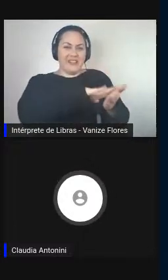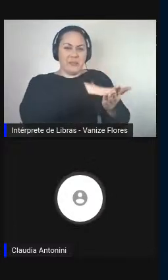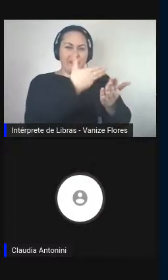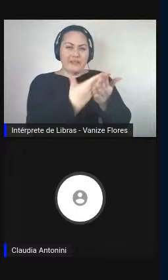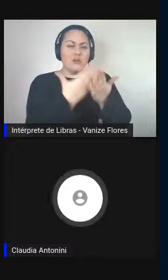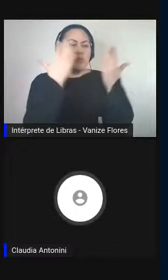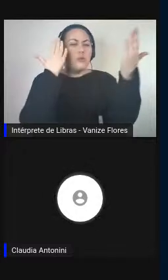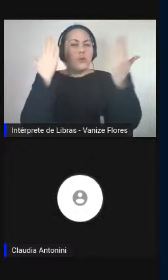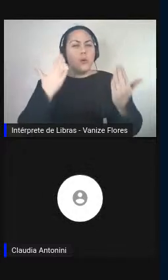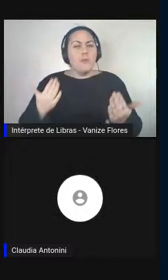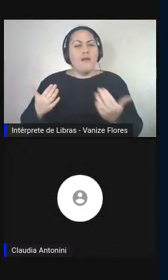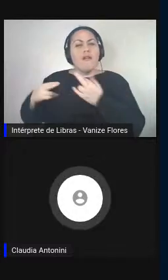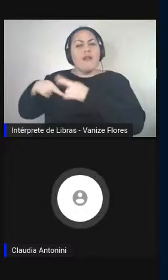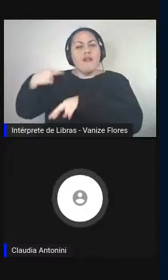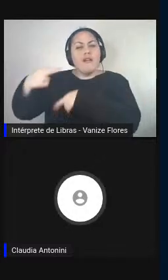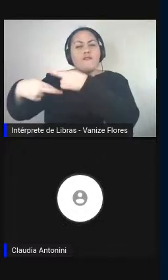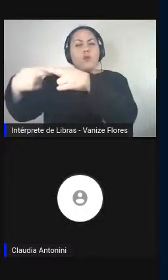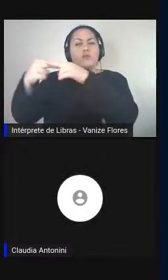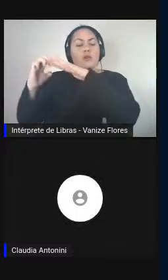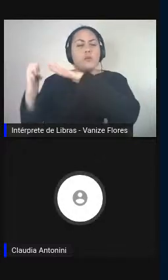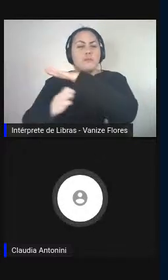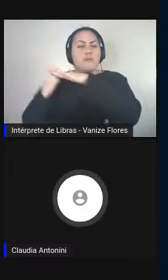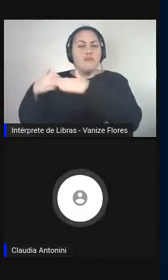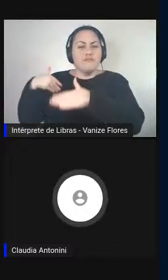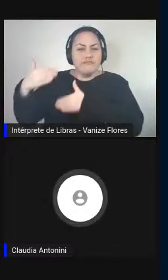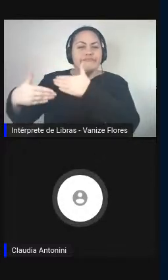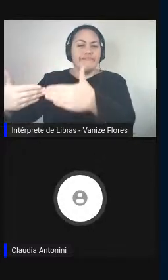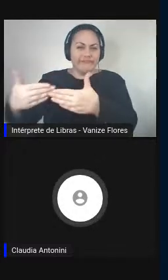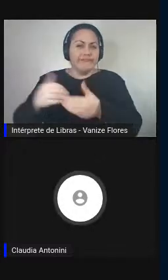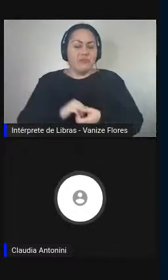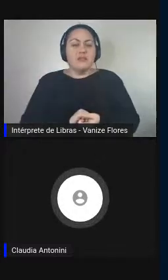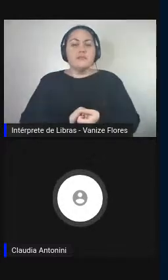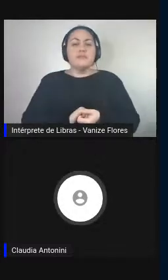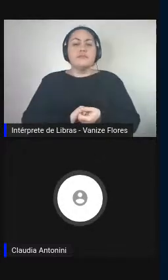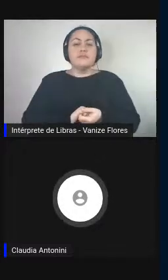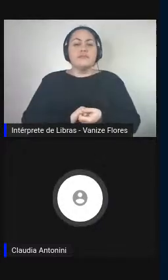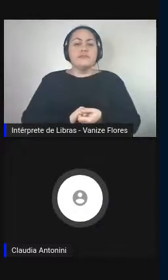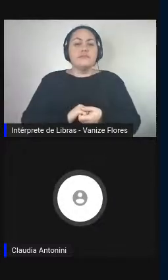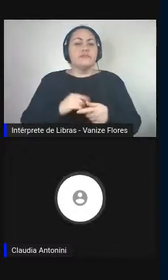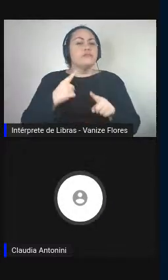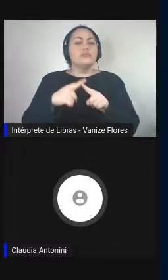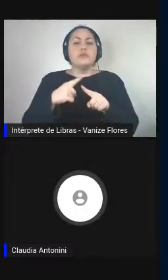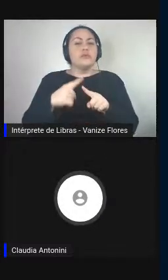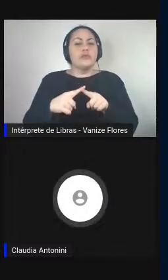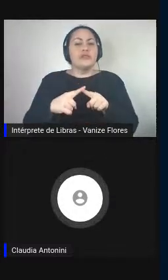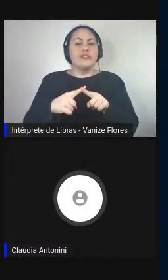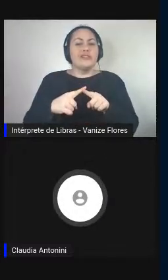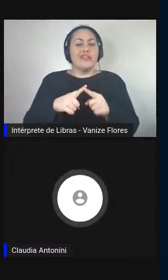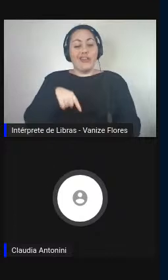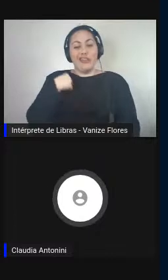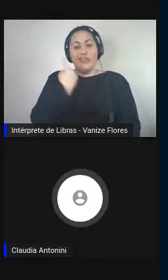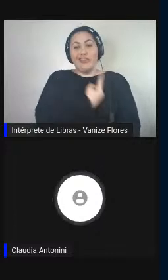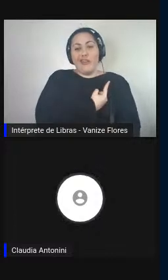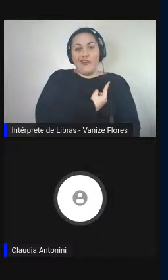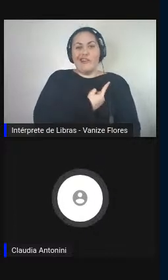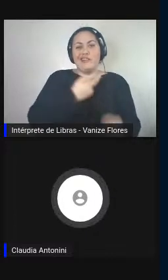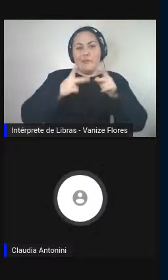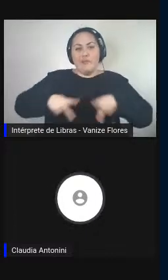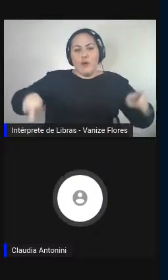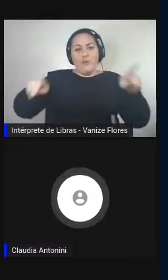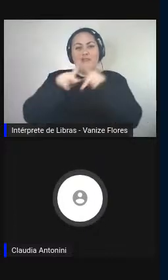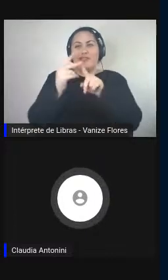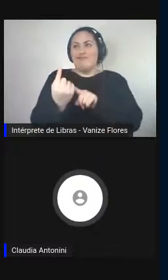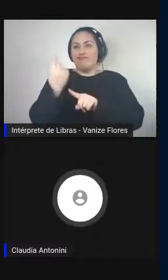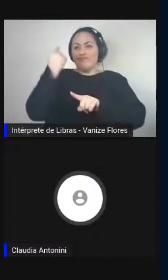industriais que a nossa civilização assistiu no passado. Em especial, eu